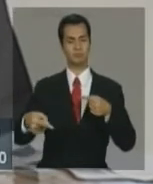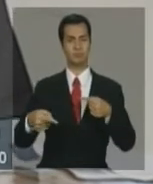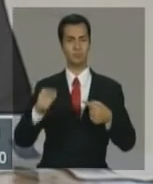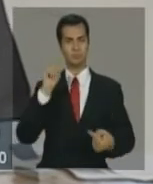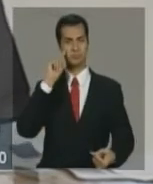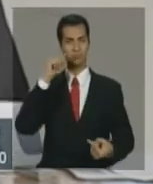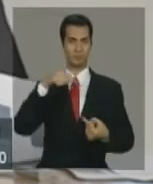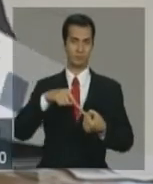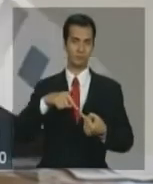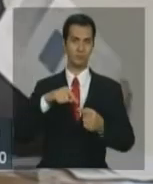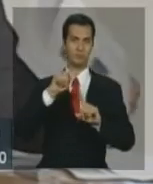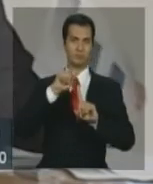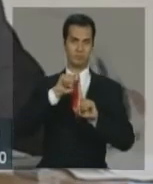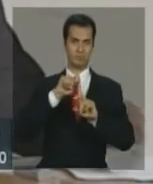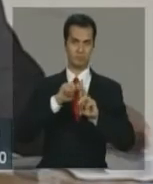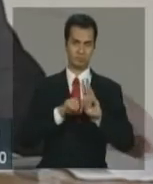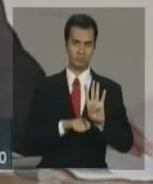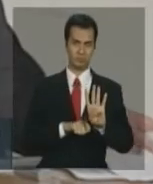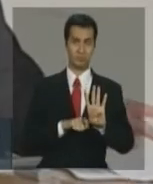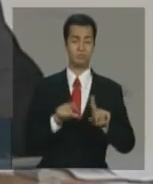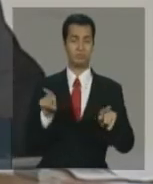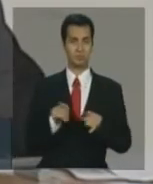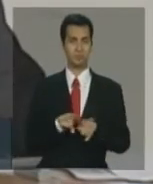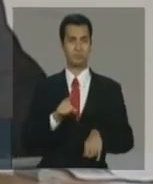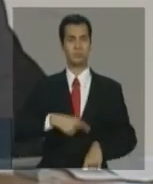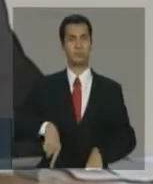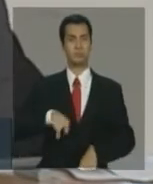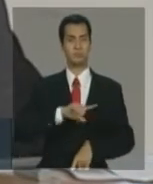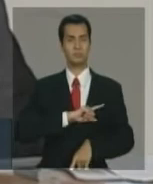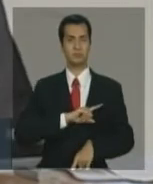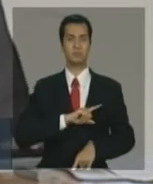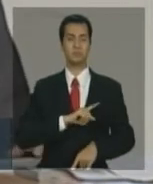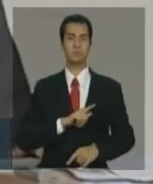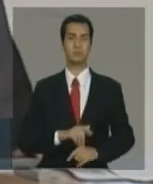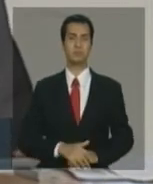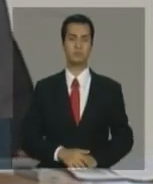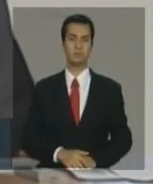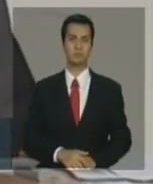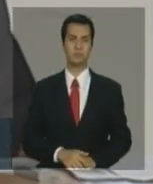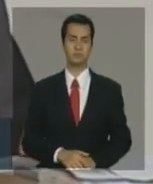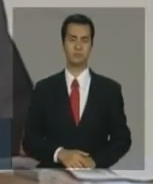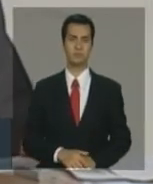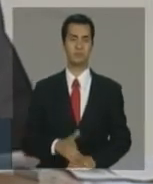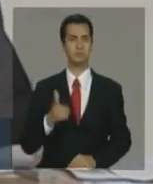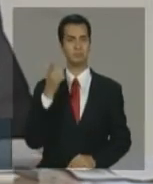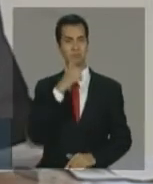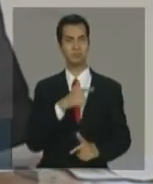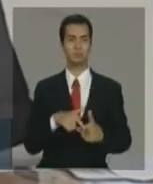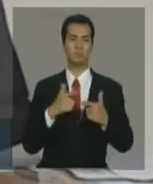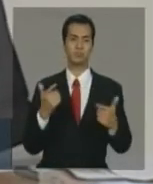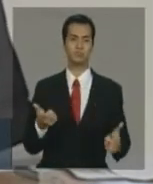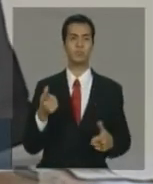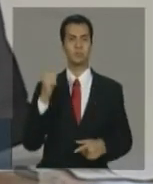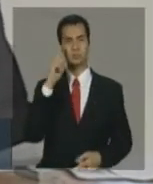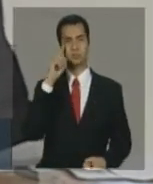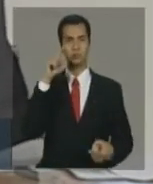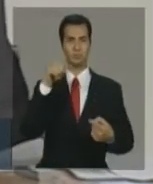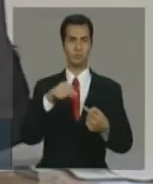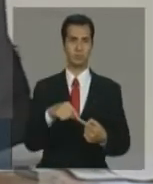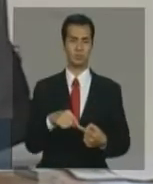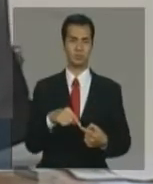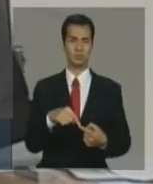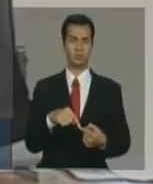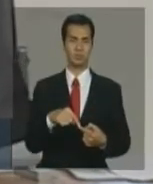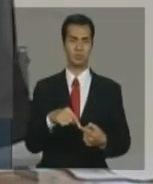no quadrimestre. e nos coloca também em uma posição bem favorável para o cumprimento da meta